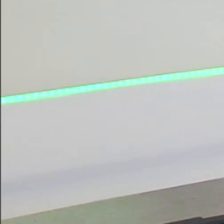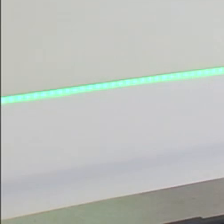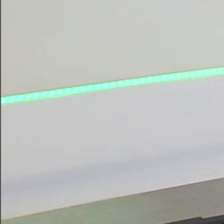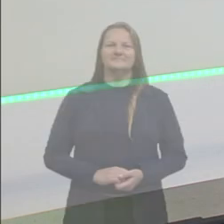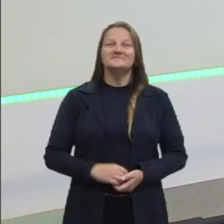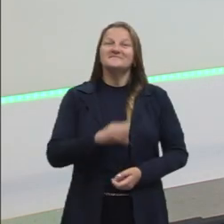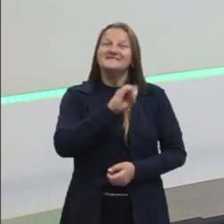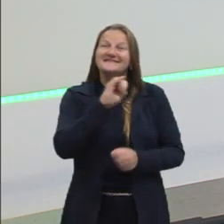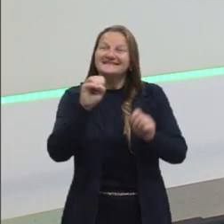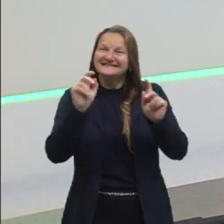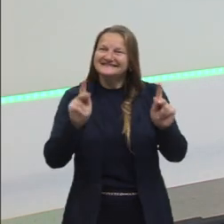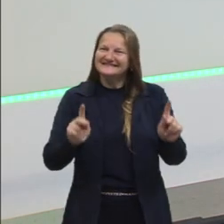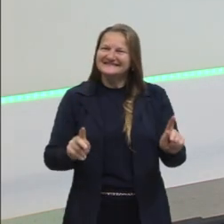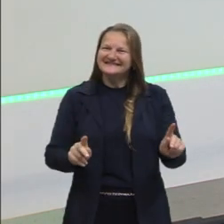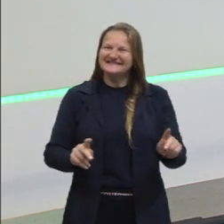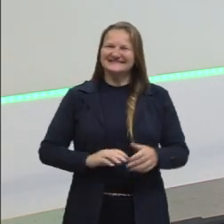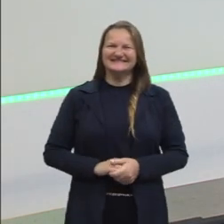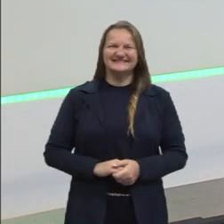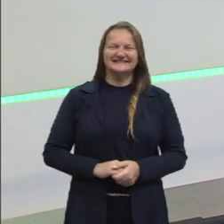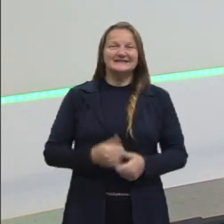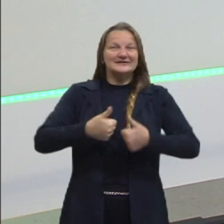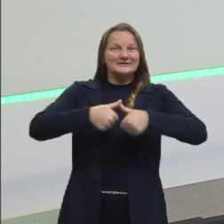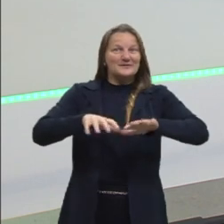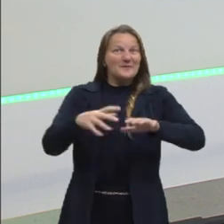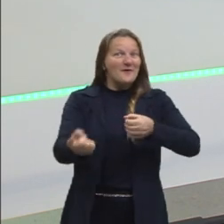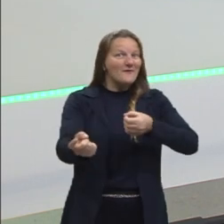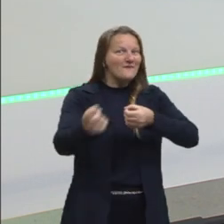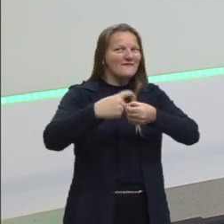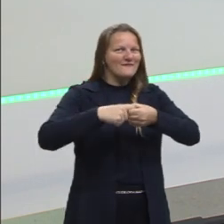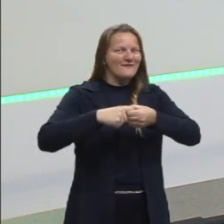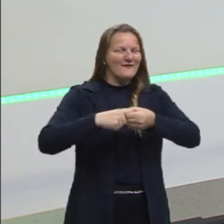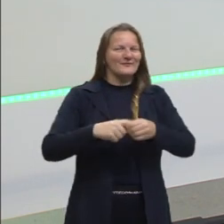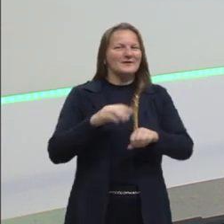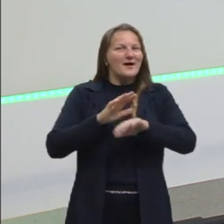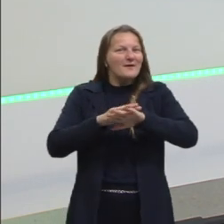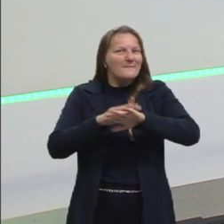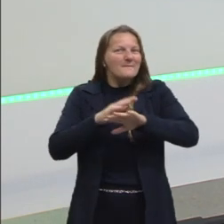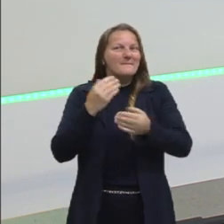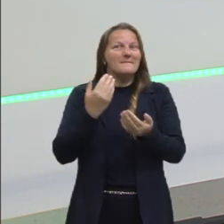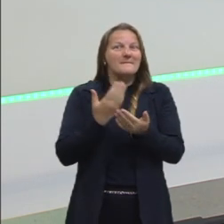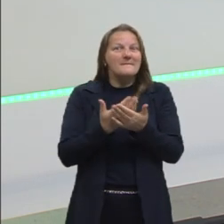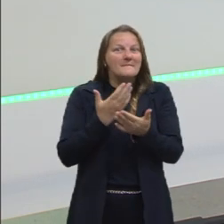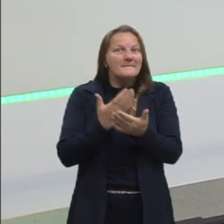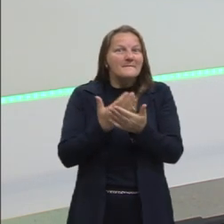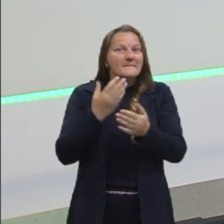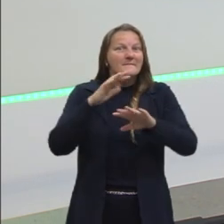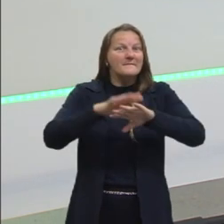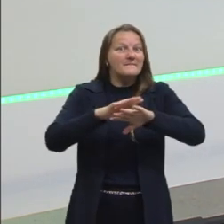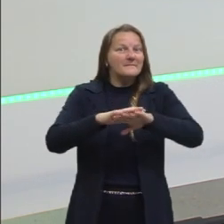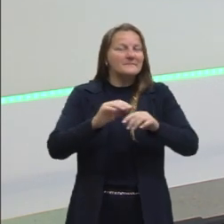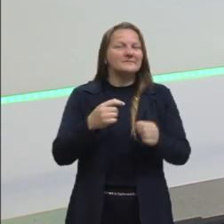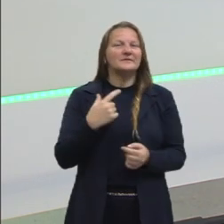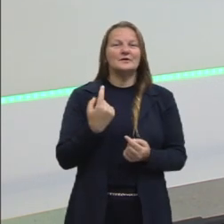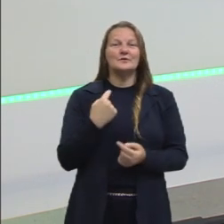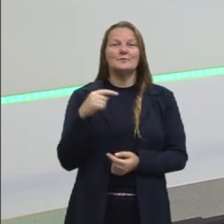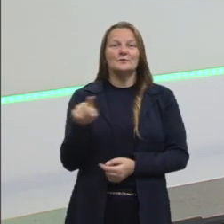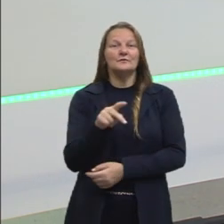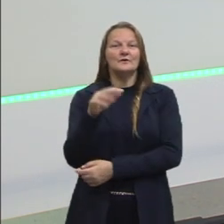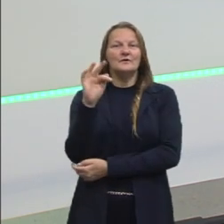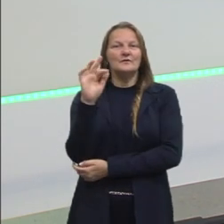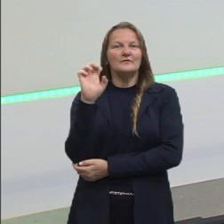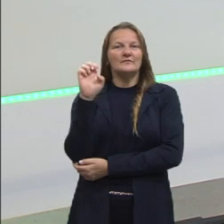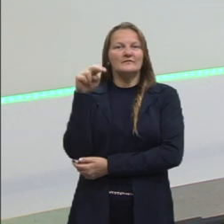Oi, oi pessoas! Estamos de volta para mais uma aula de matemática. Eu sou a prof. Fernanda,